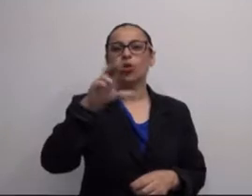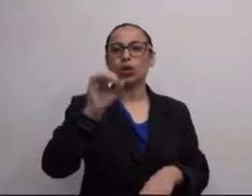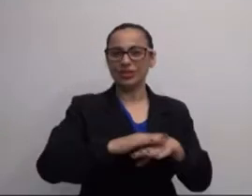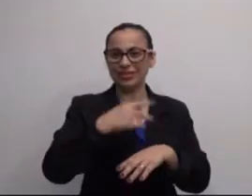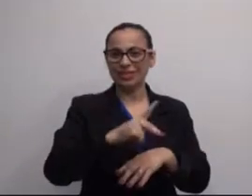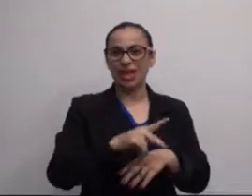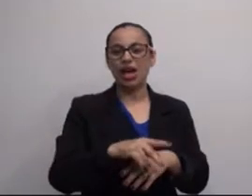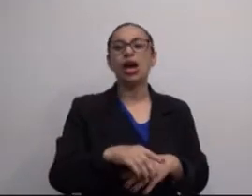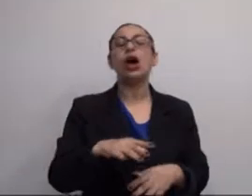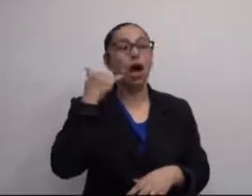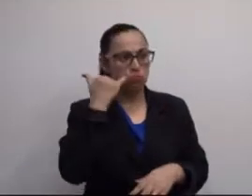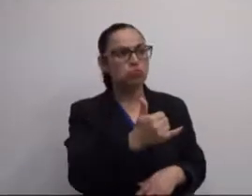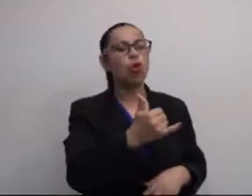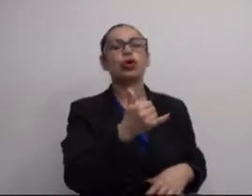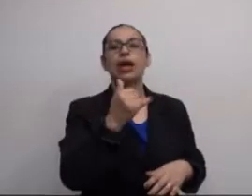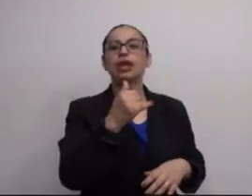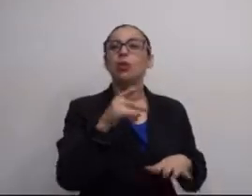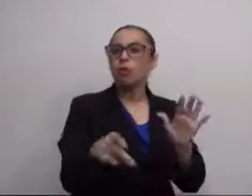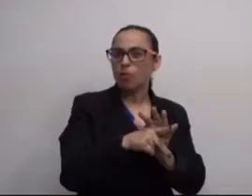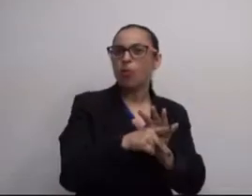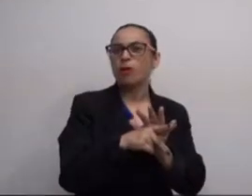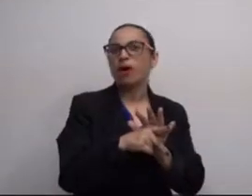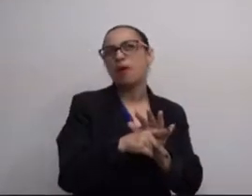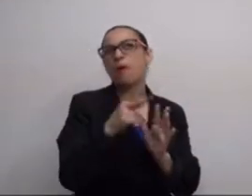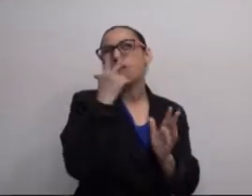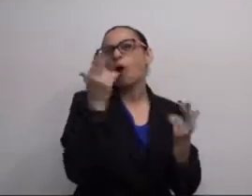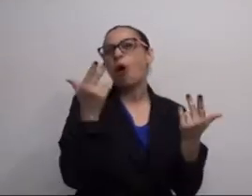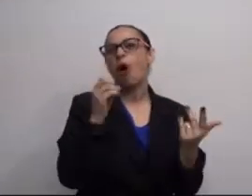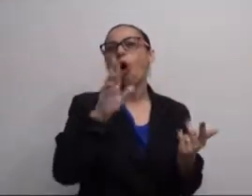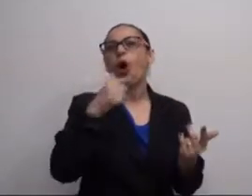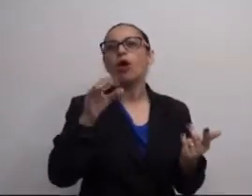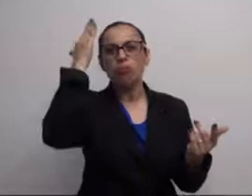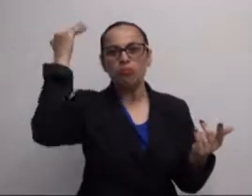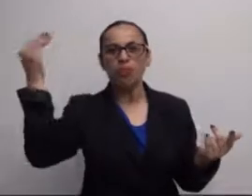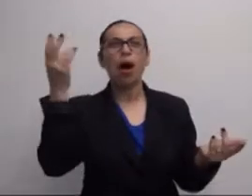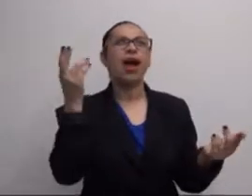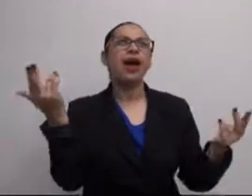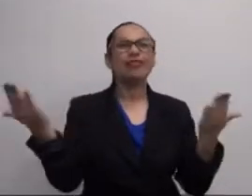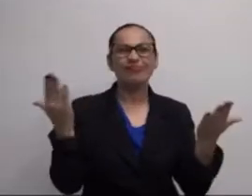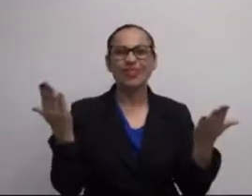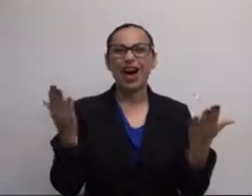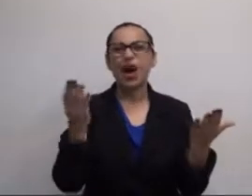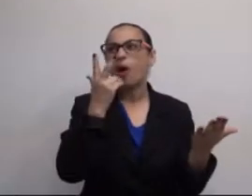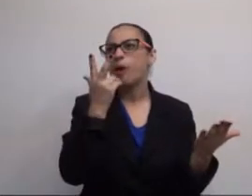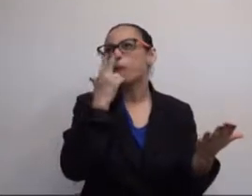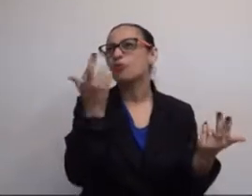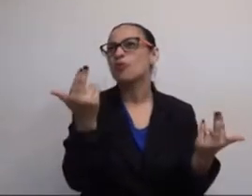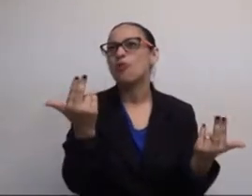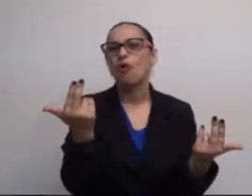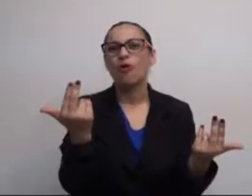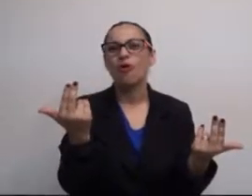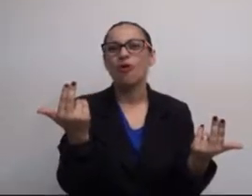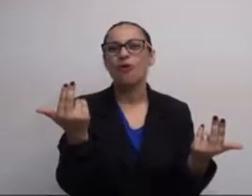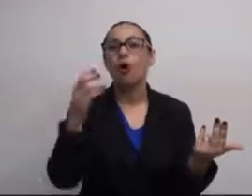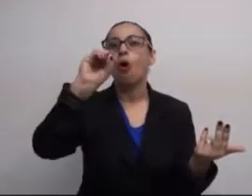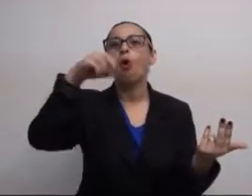crianças eram exploradoras. Elas eram exploradoras, contactadas pela... Por um grande órgão,